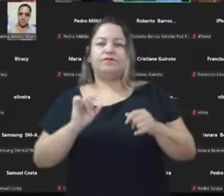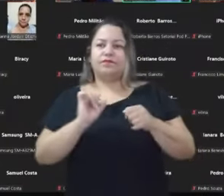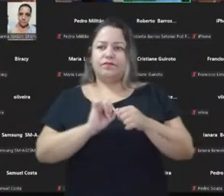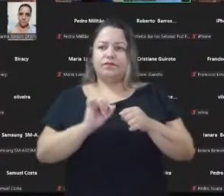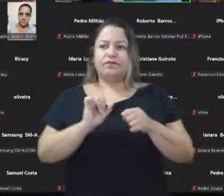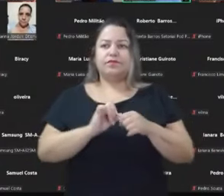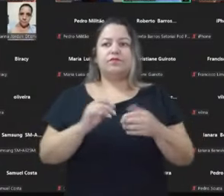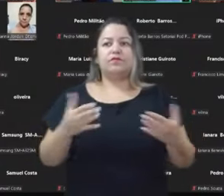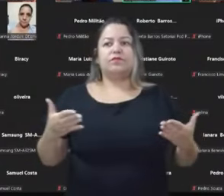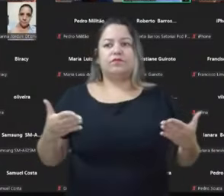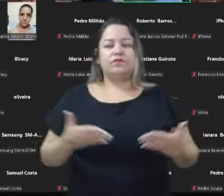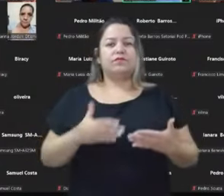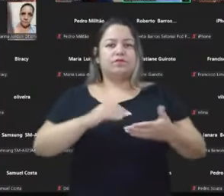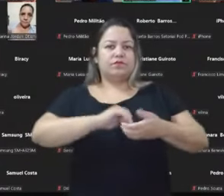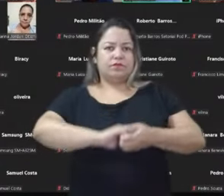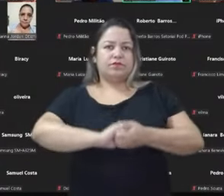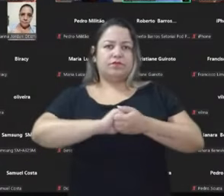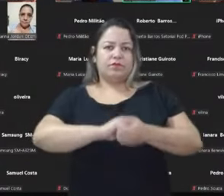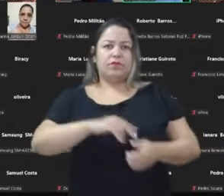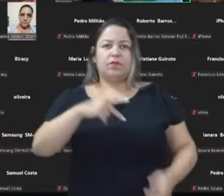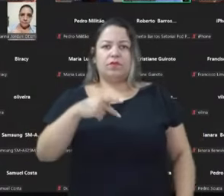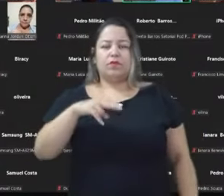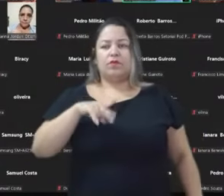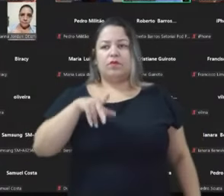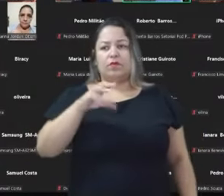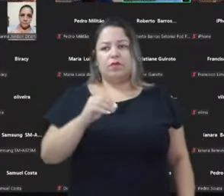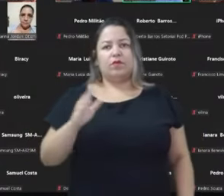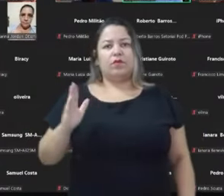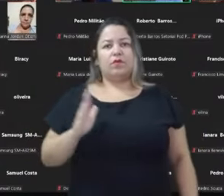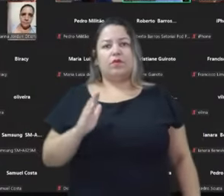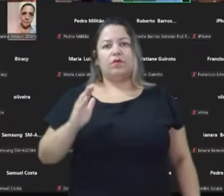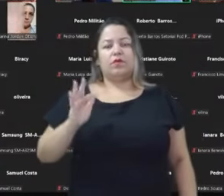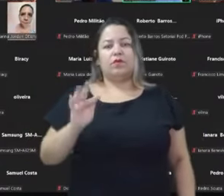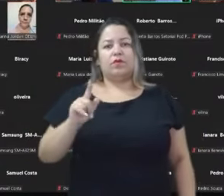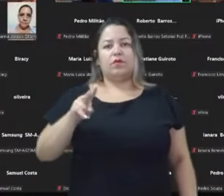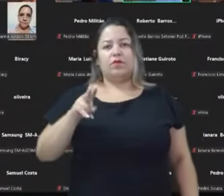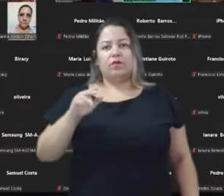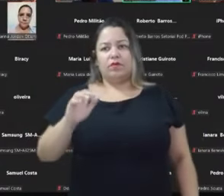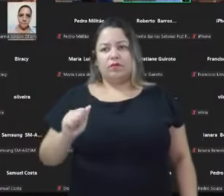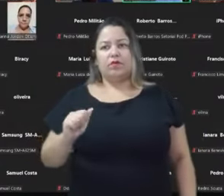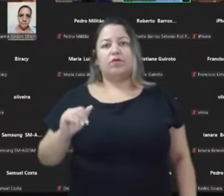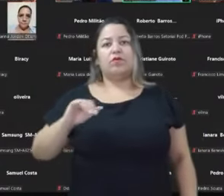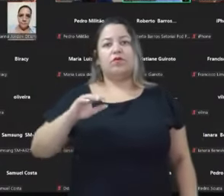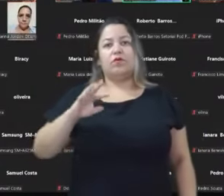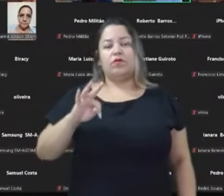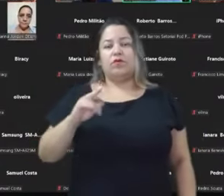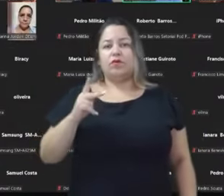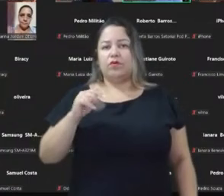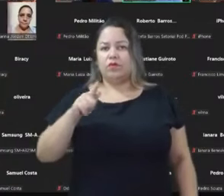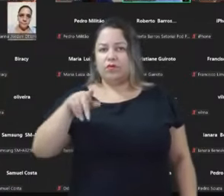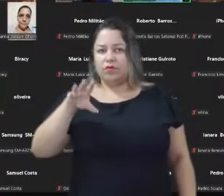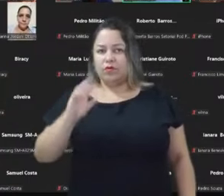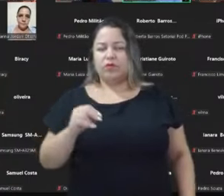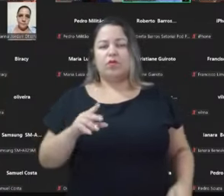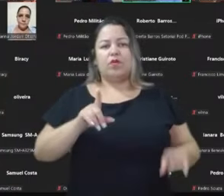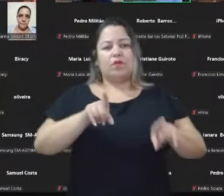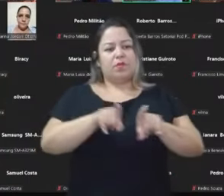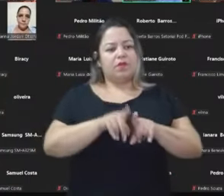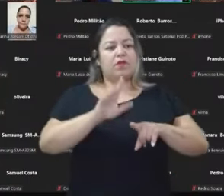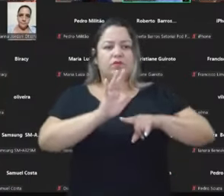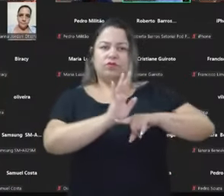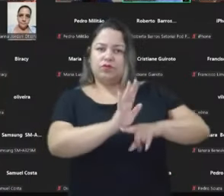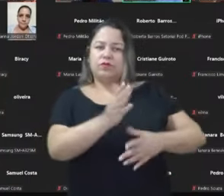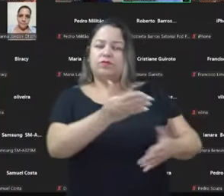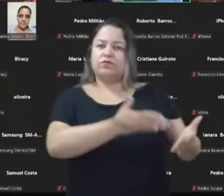e eu quero saudar aqui já o Paulo, a Ana Flávia, saudar o Tiago dos Reis, que tem sido um grande companheiro e ajudado muito a gente nesse